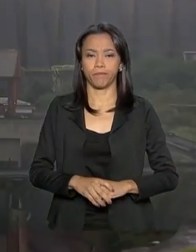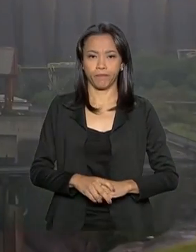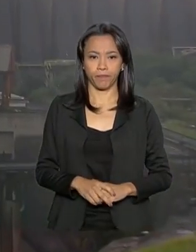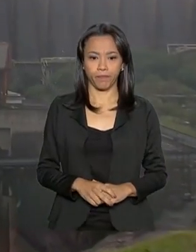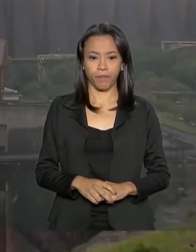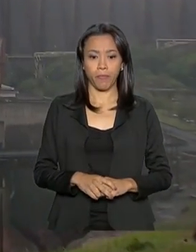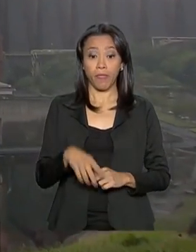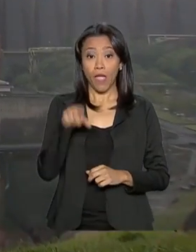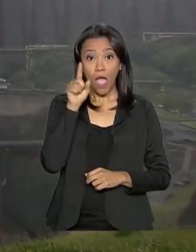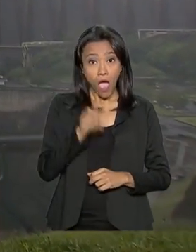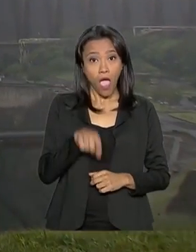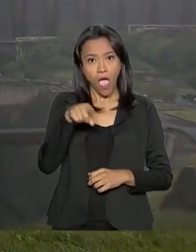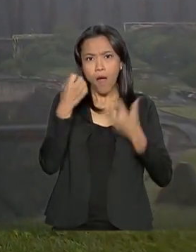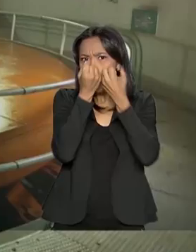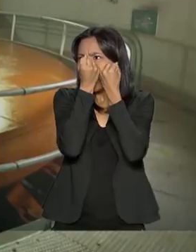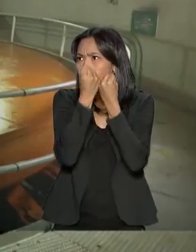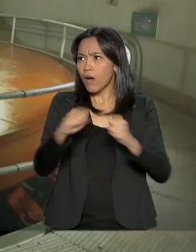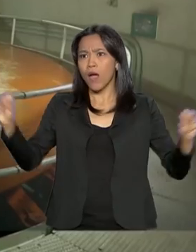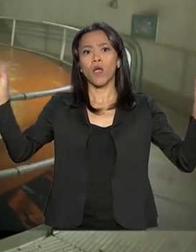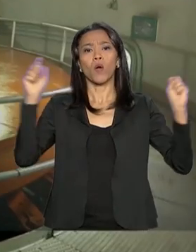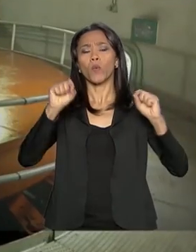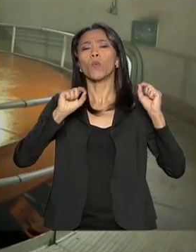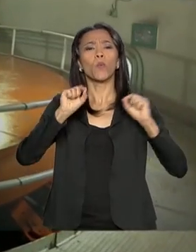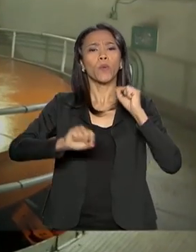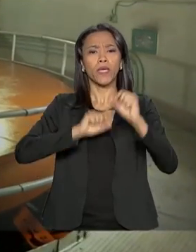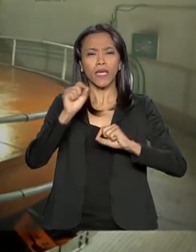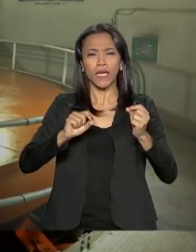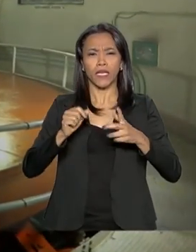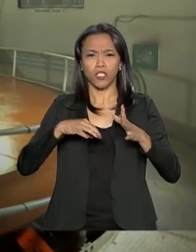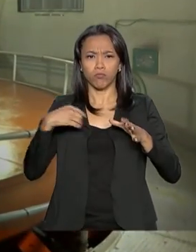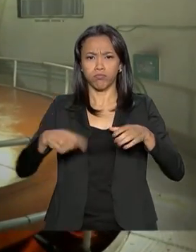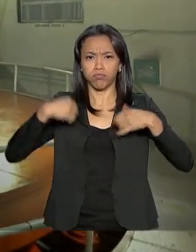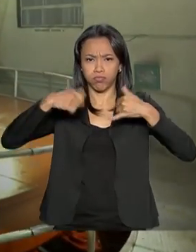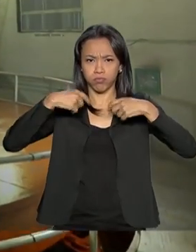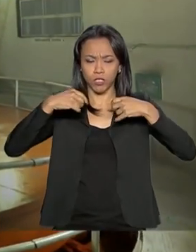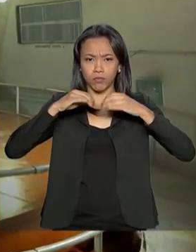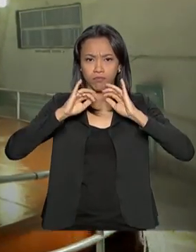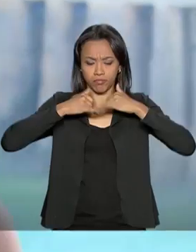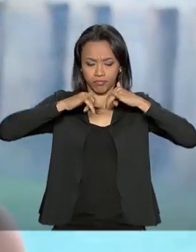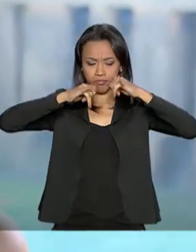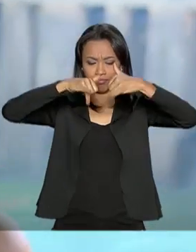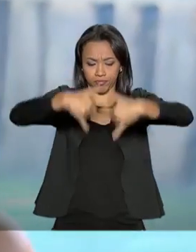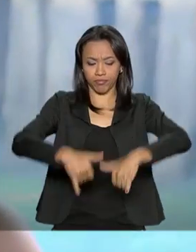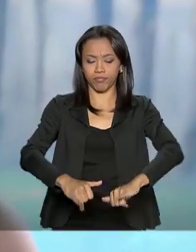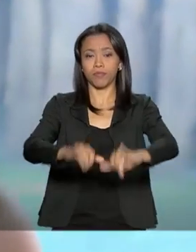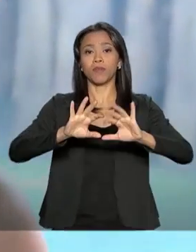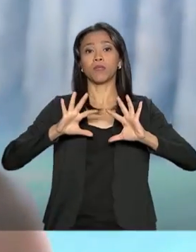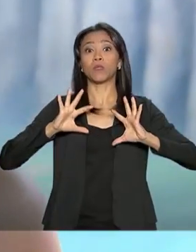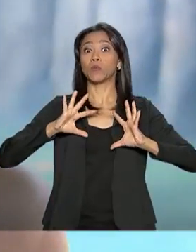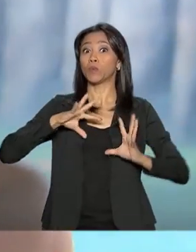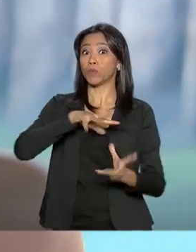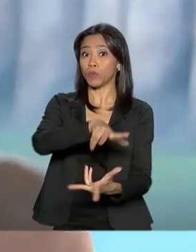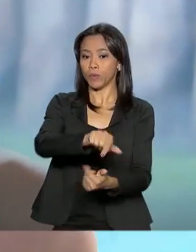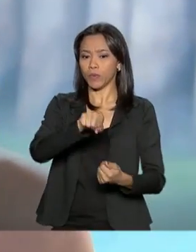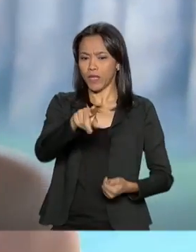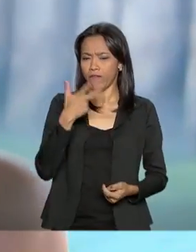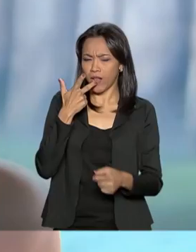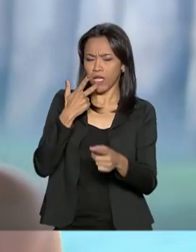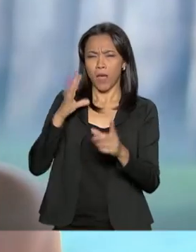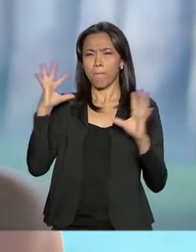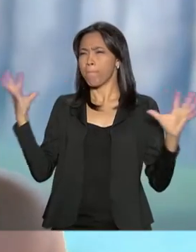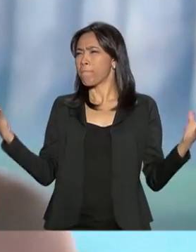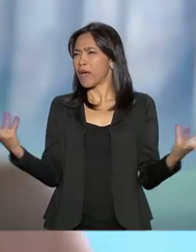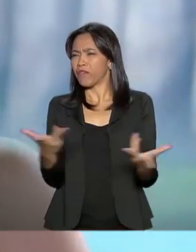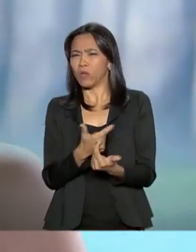A maior geradora de energia limpa e renovável do planeta. Gente, Itaipu é maravilhoso, é riu-te,